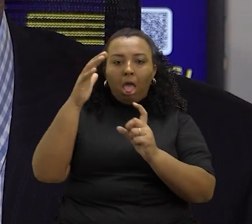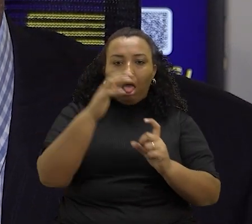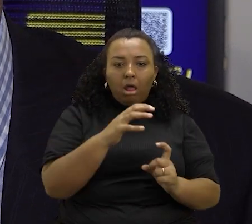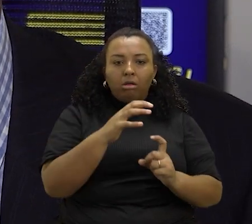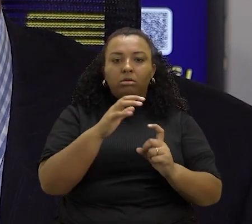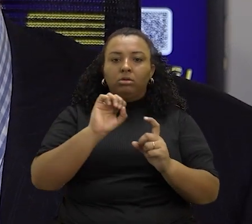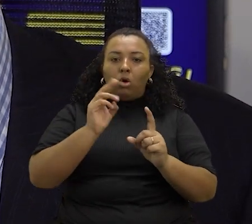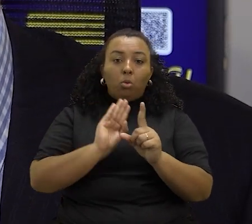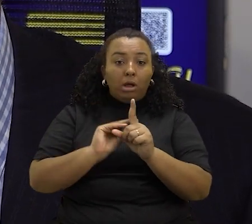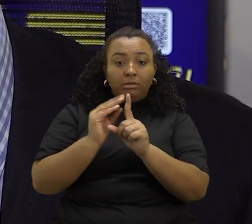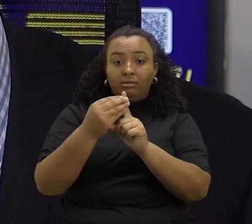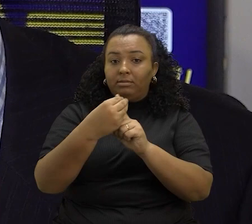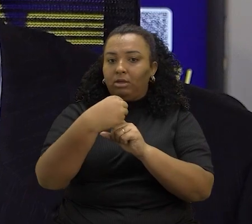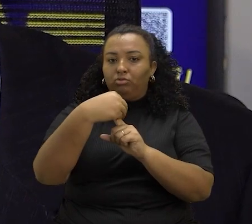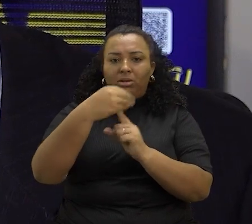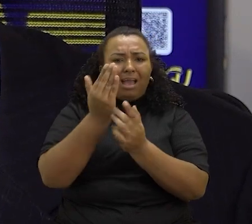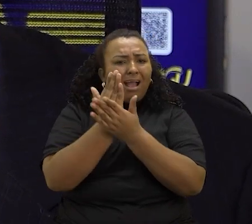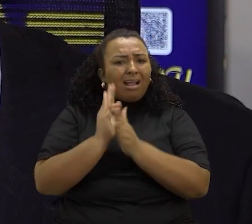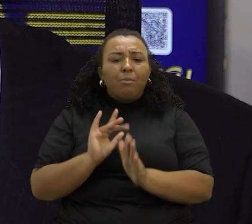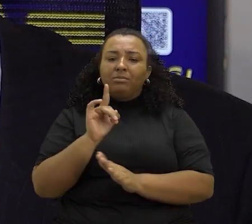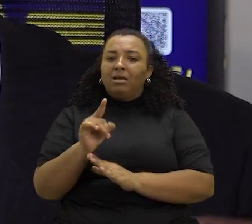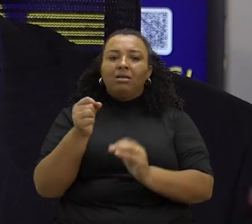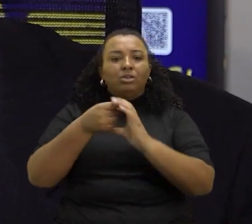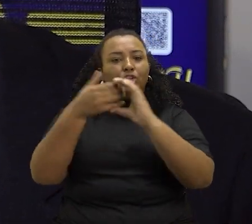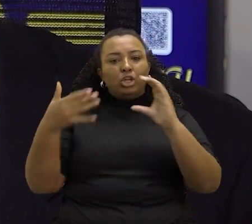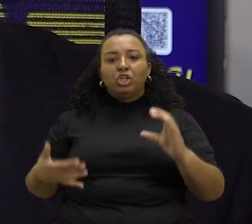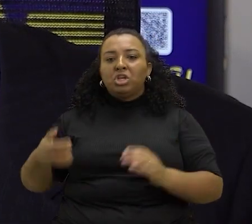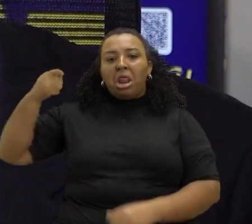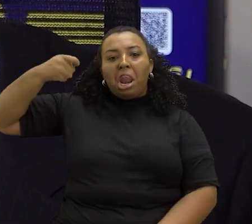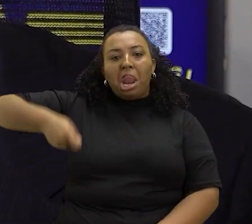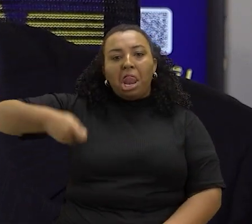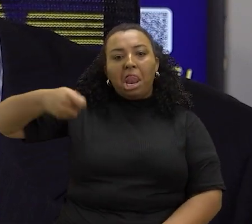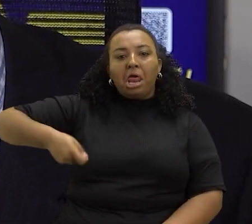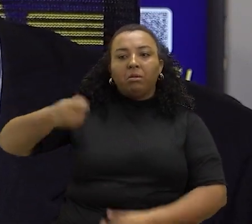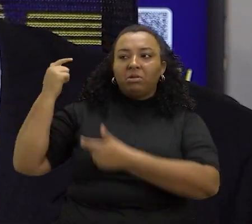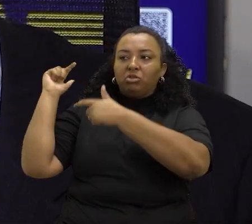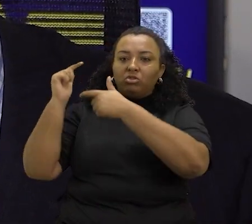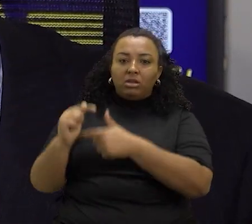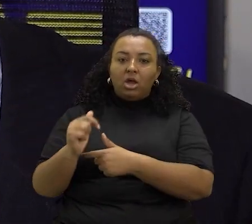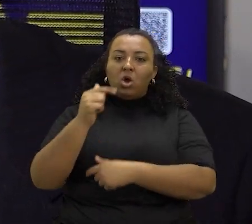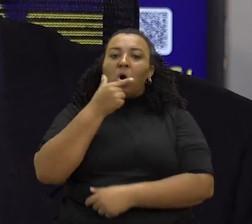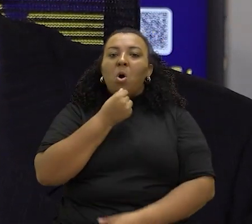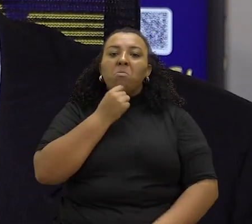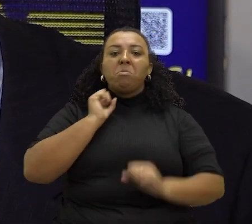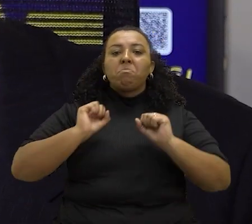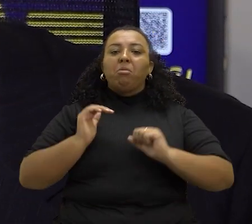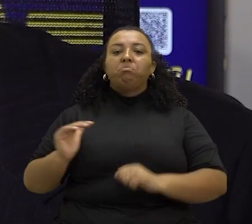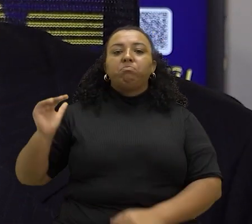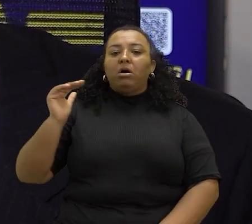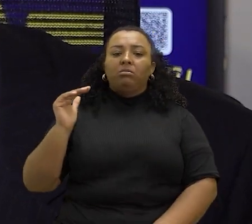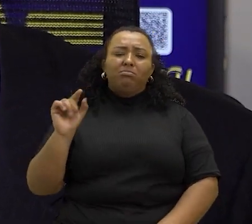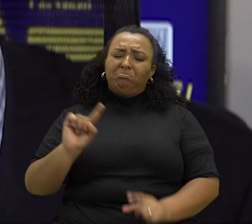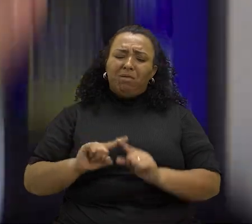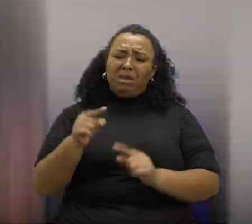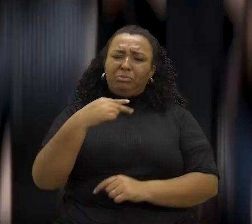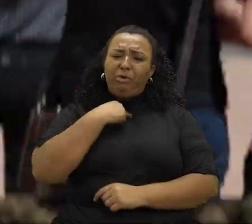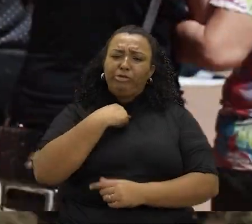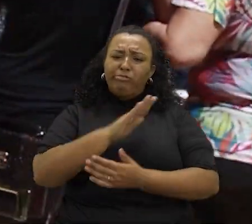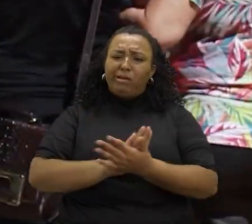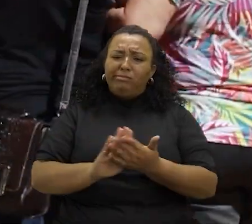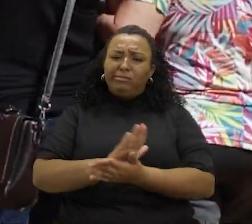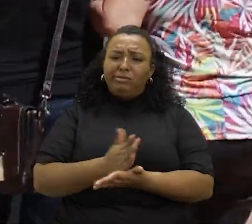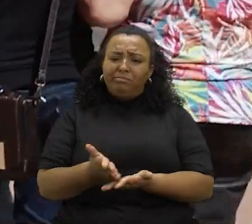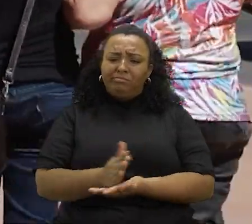uma cultura que rejeita essas características do machismo estrutural, de que o homem pode coisas que ele realmente não pode.